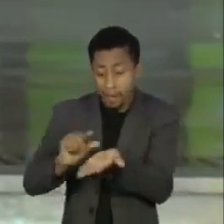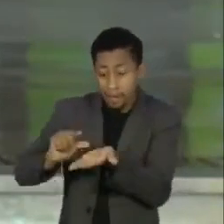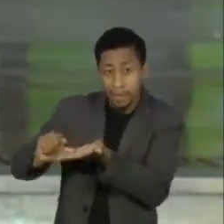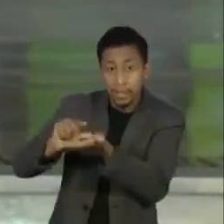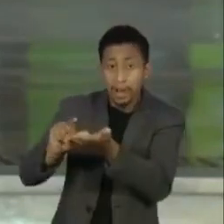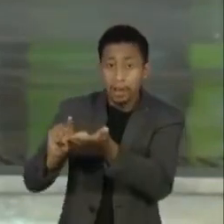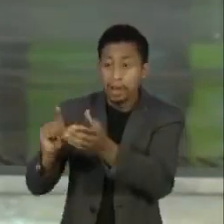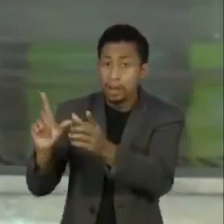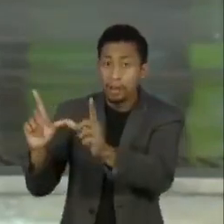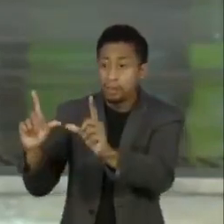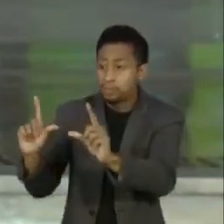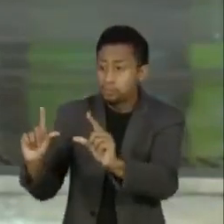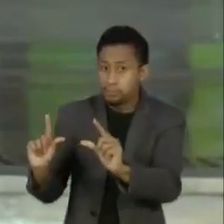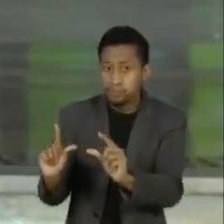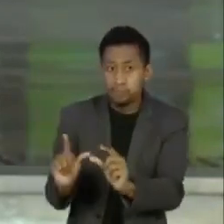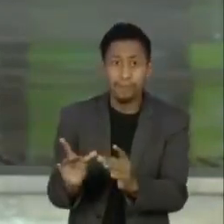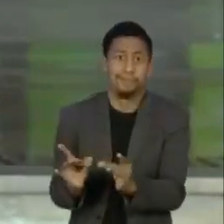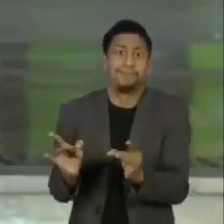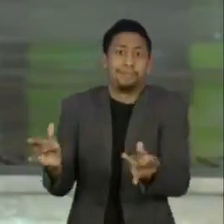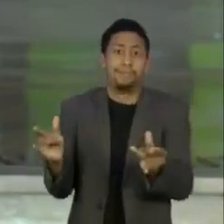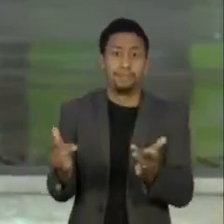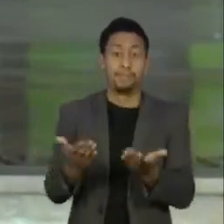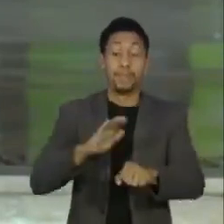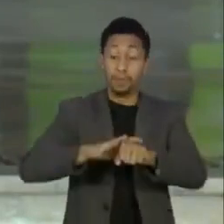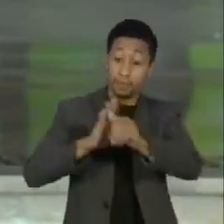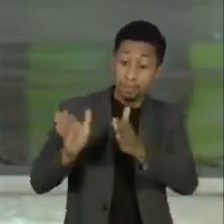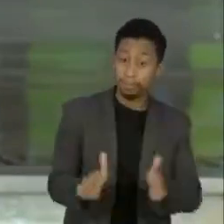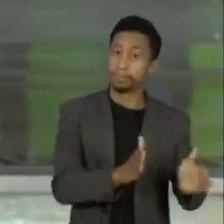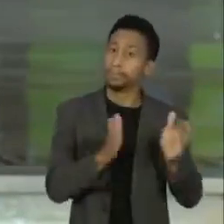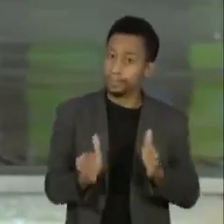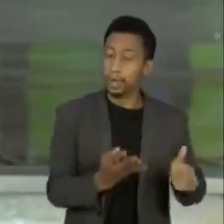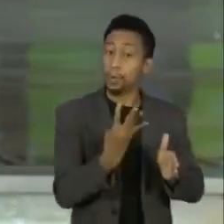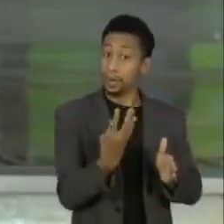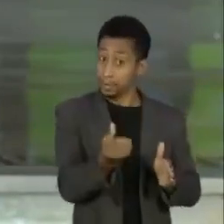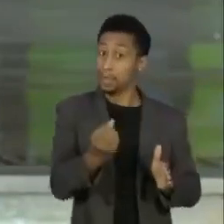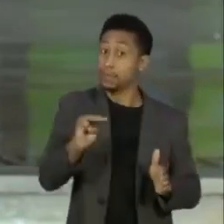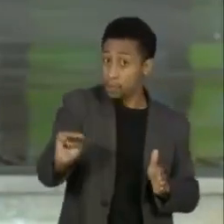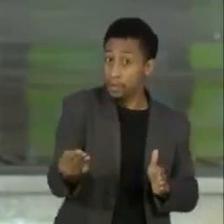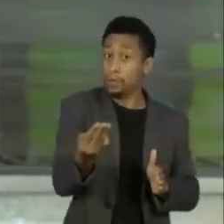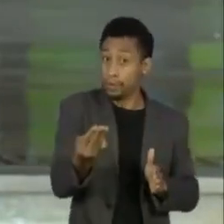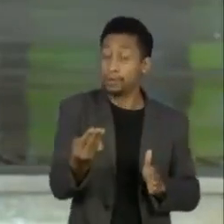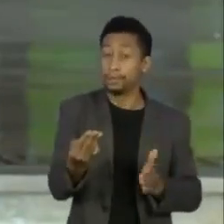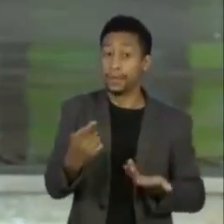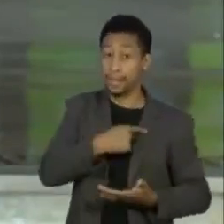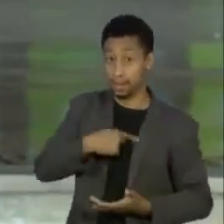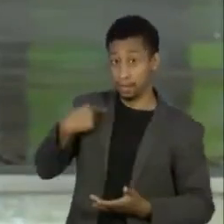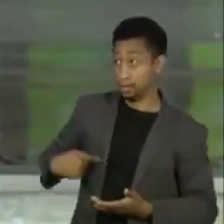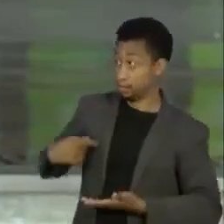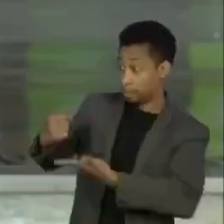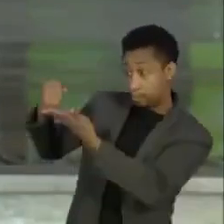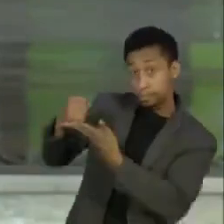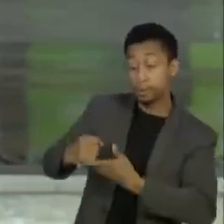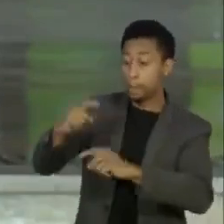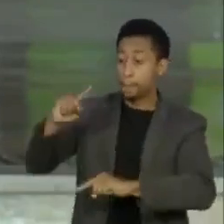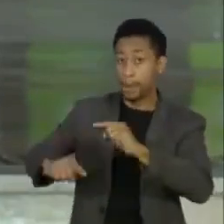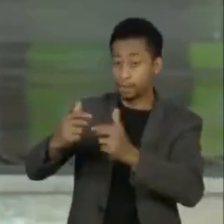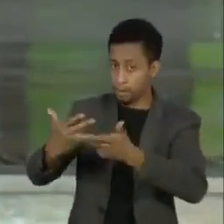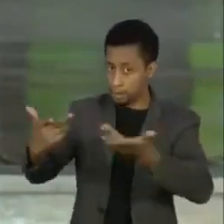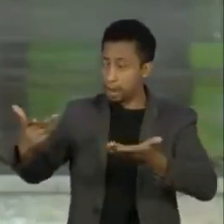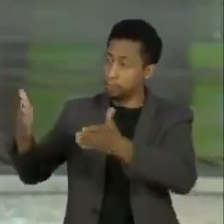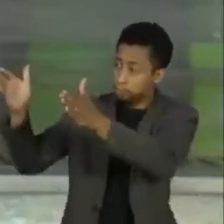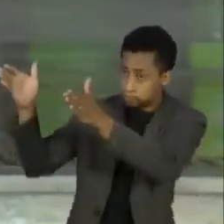produzindo essas 46, com a chegada da matéria-prima isso vai acontecer muito rapidamente. Então vamos cumprir o